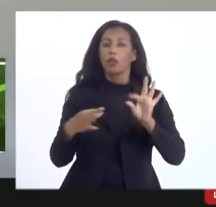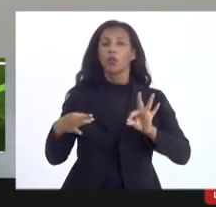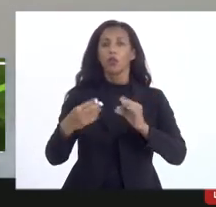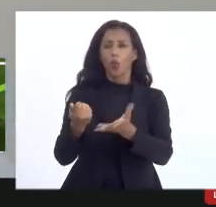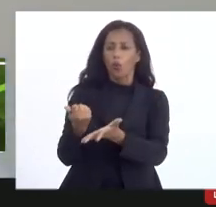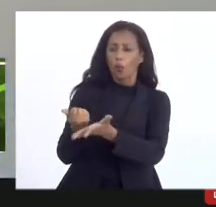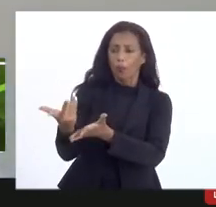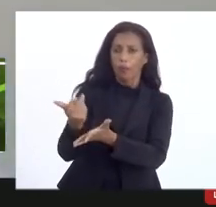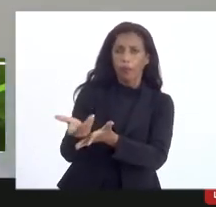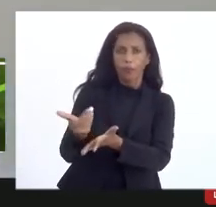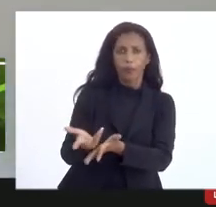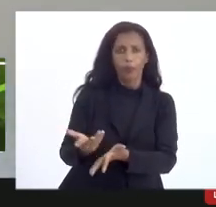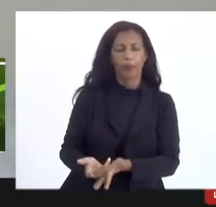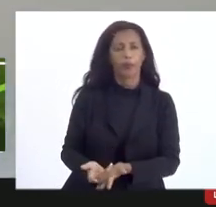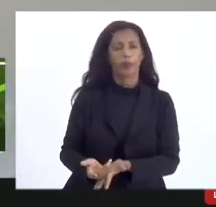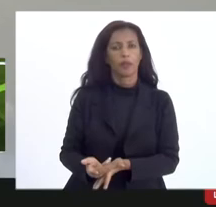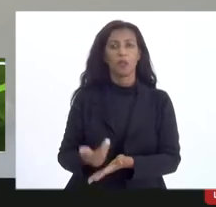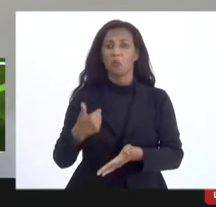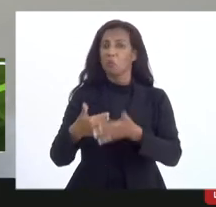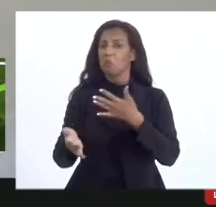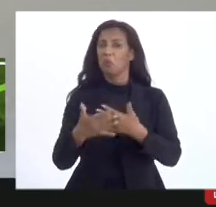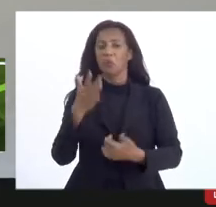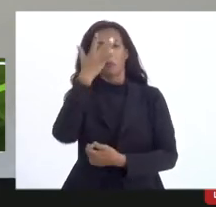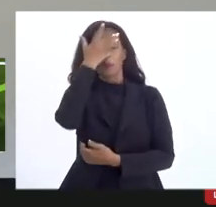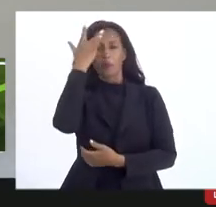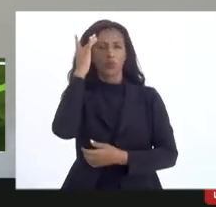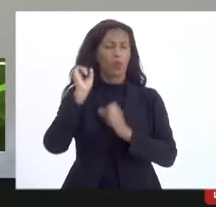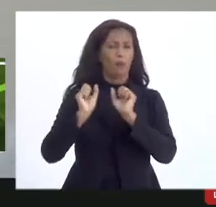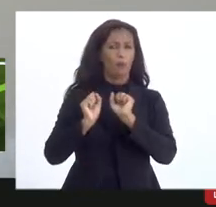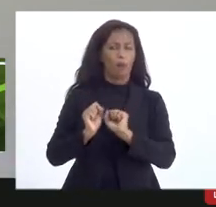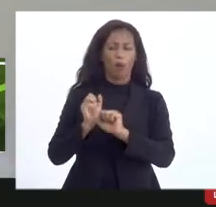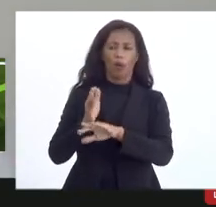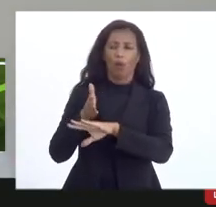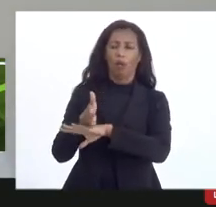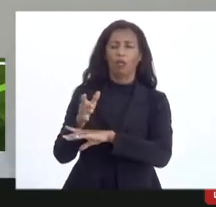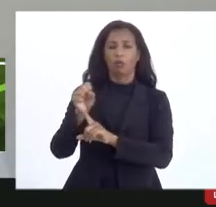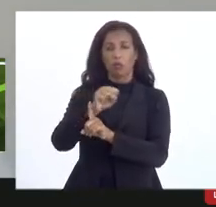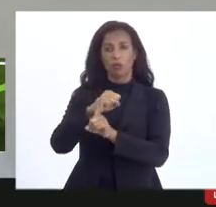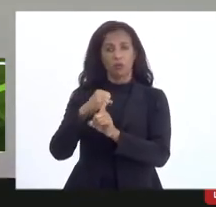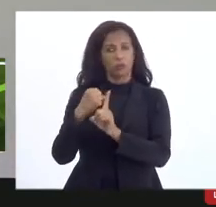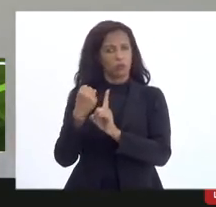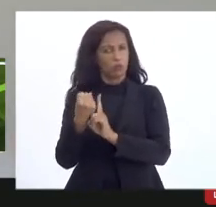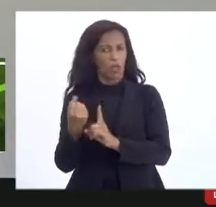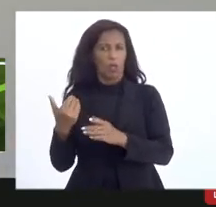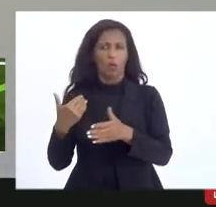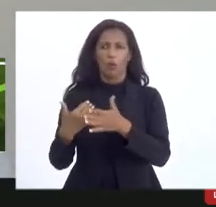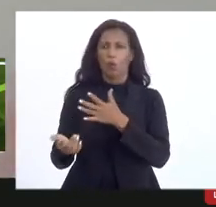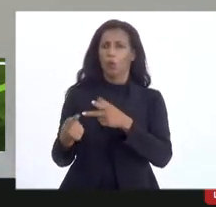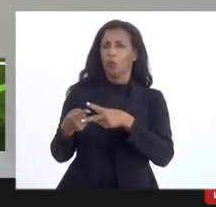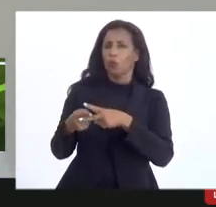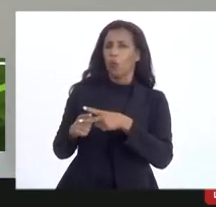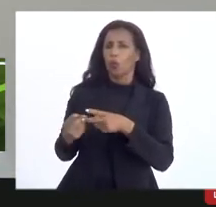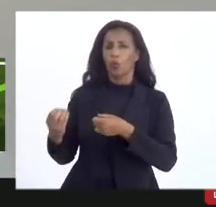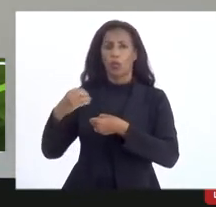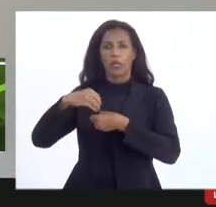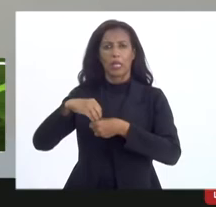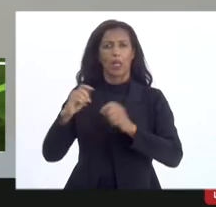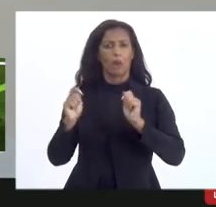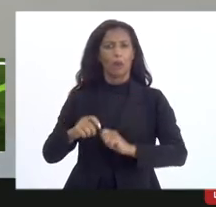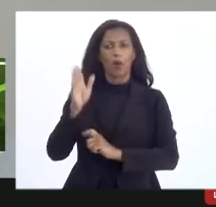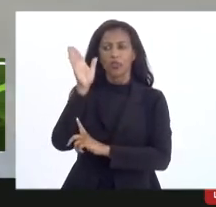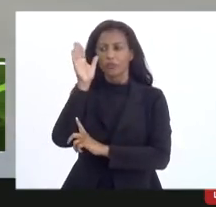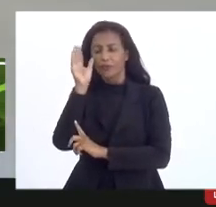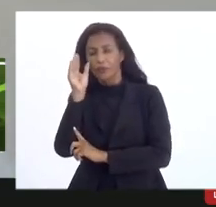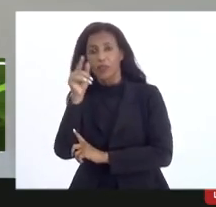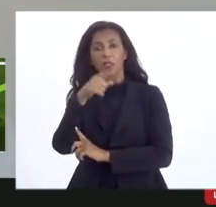despesas e aí qualquer um qualquer um qualquer um da sociedade qualquer um do controle interno externo pode ir lá e consultar e